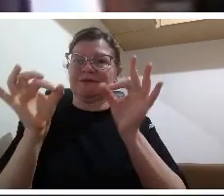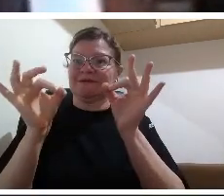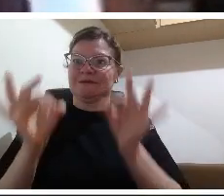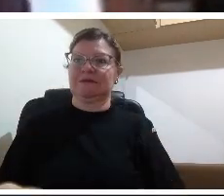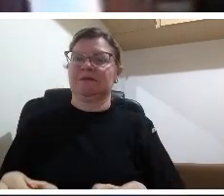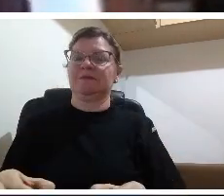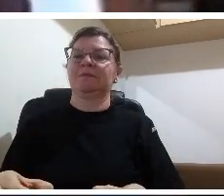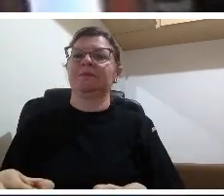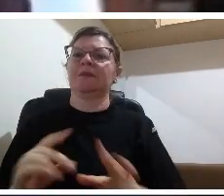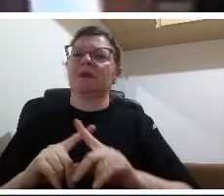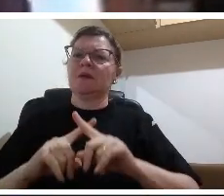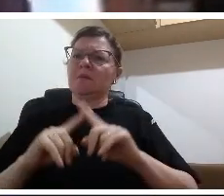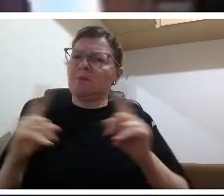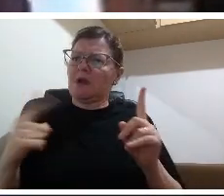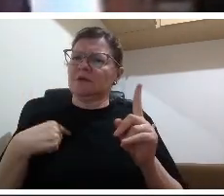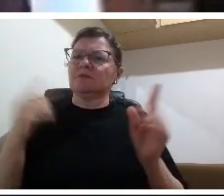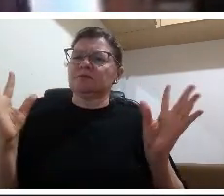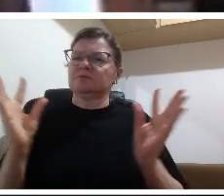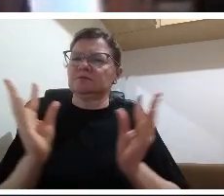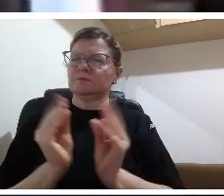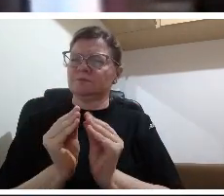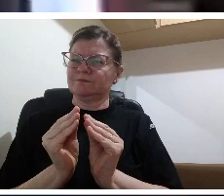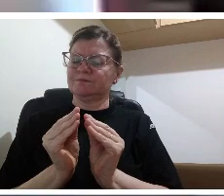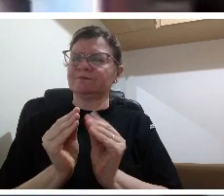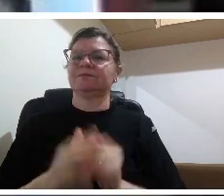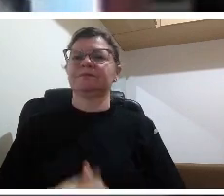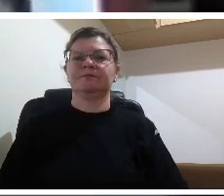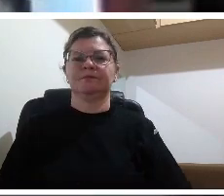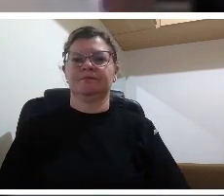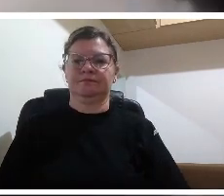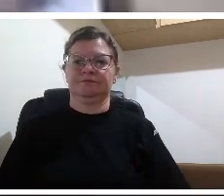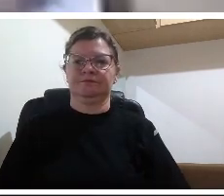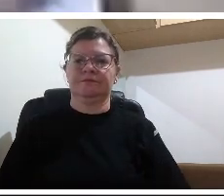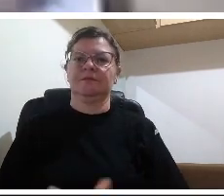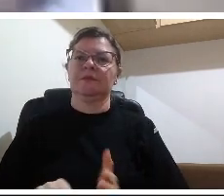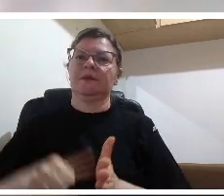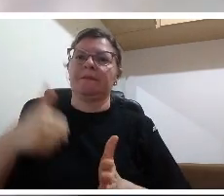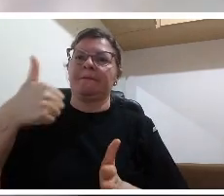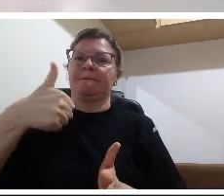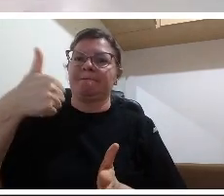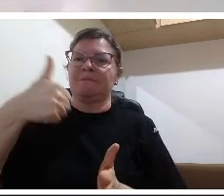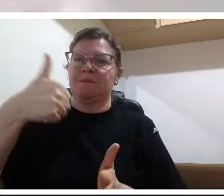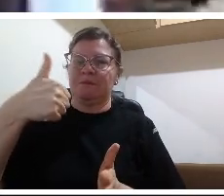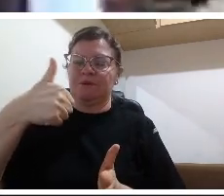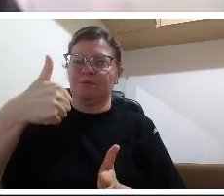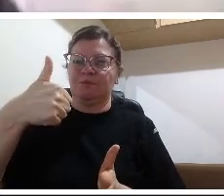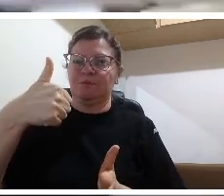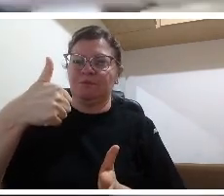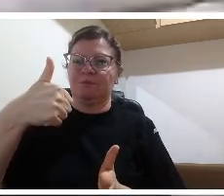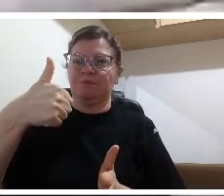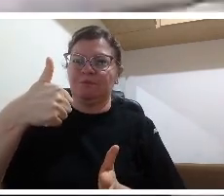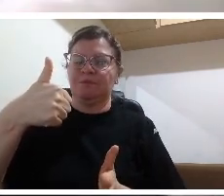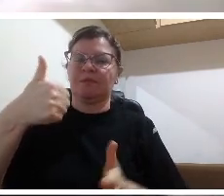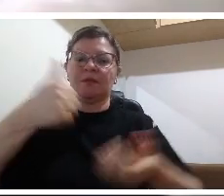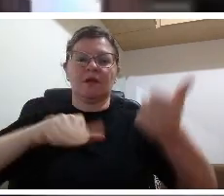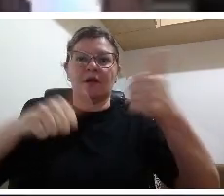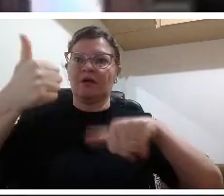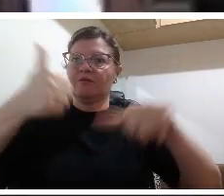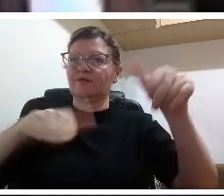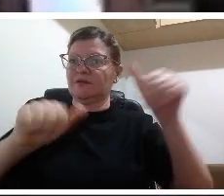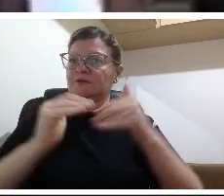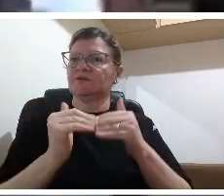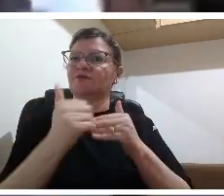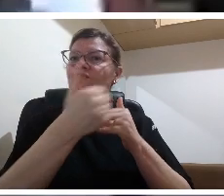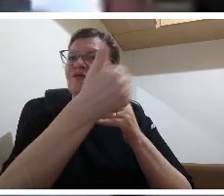em larga escala eu vejo que é uma atitude e uma política de apreciar em nível